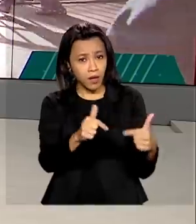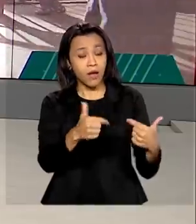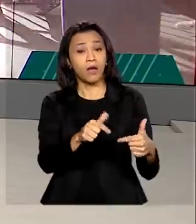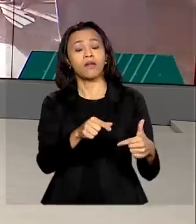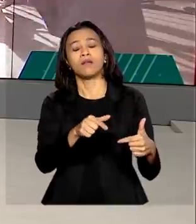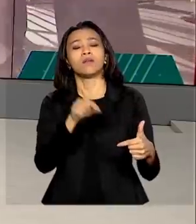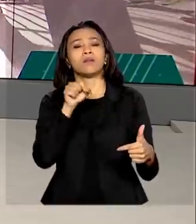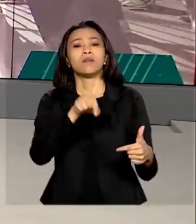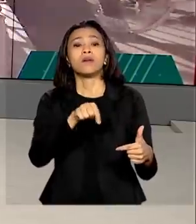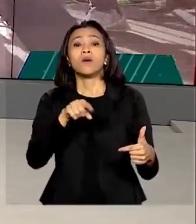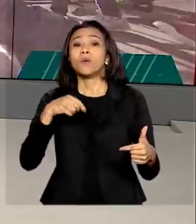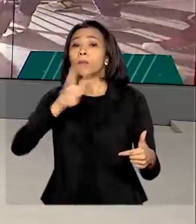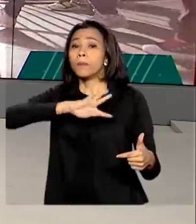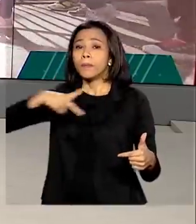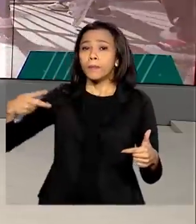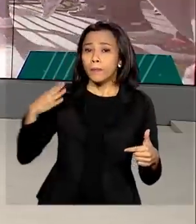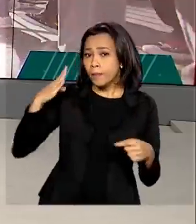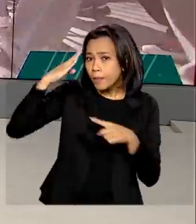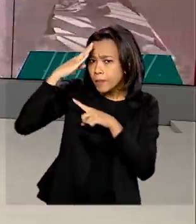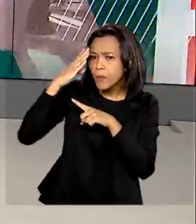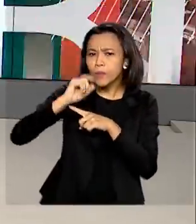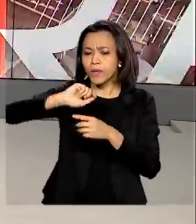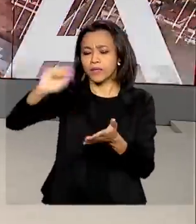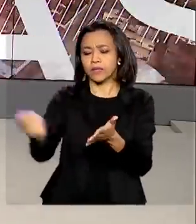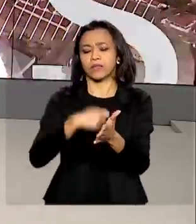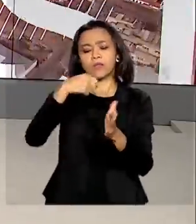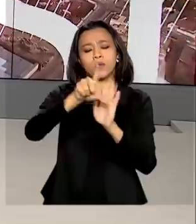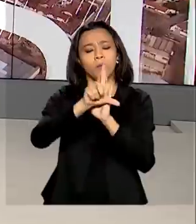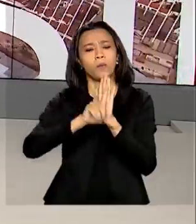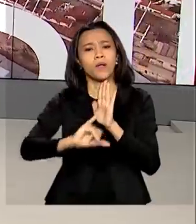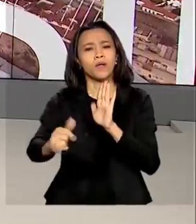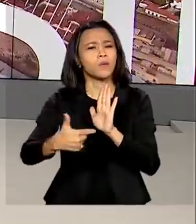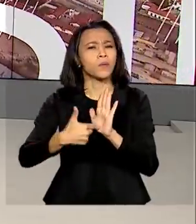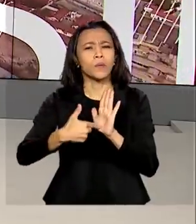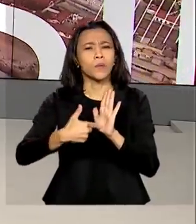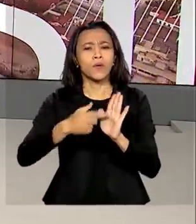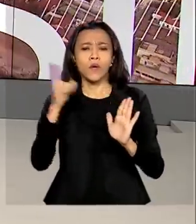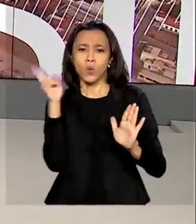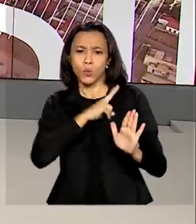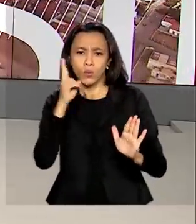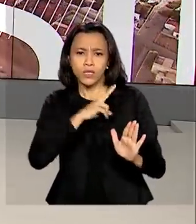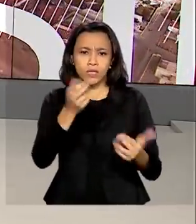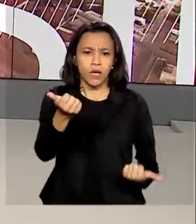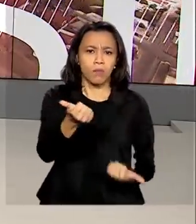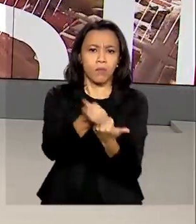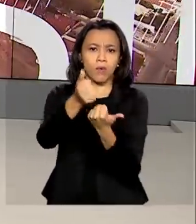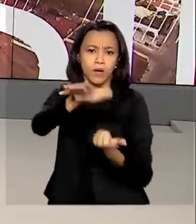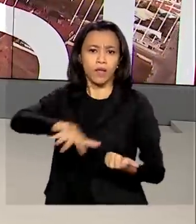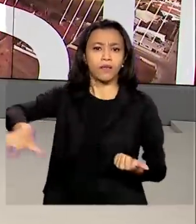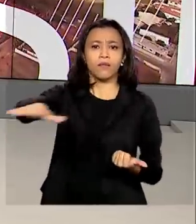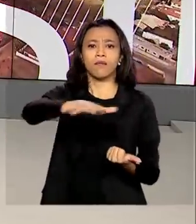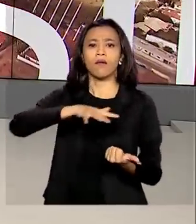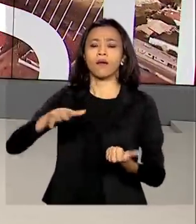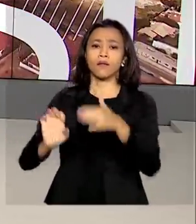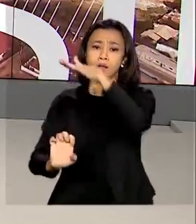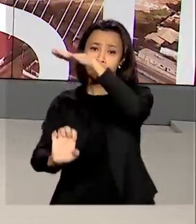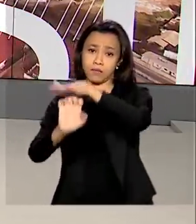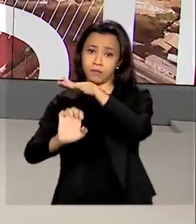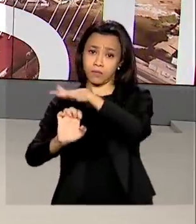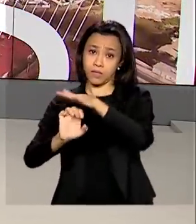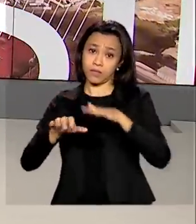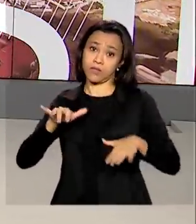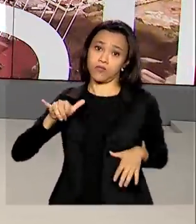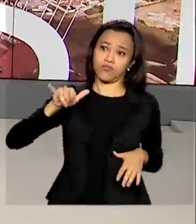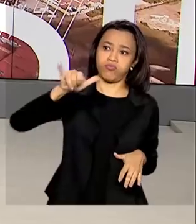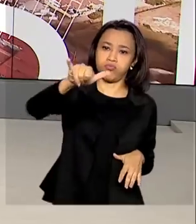coronavírus, O presidente Jair Bolsonaro sancionou a lei que prevê medidas emergenciais para o setor aéreo. Glauco de Queiroz tem